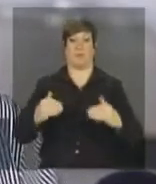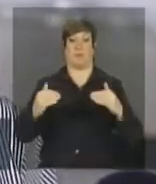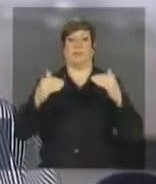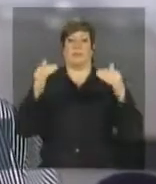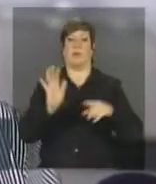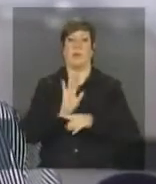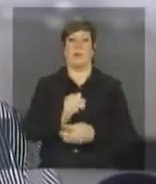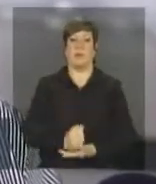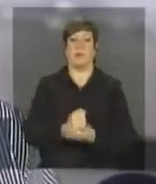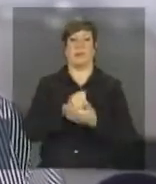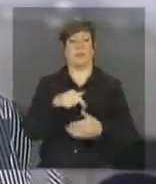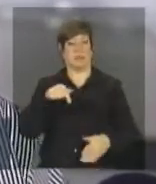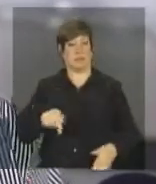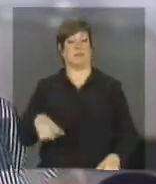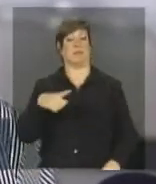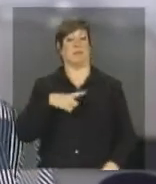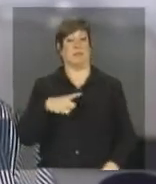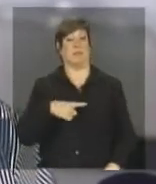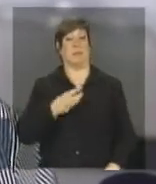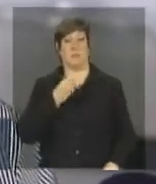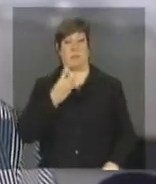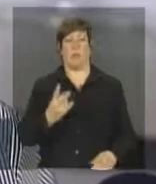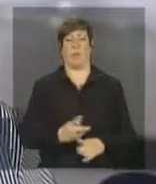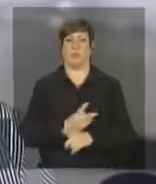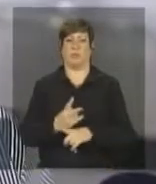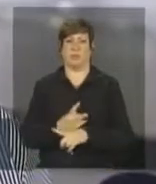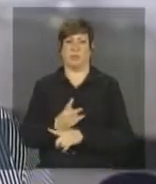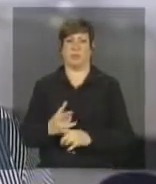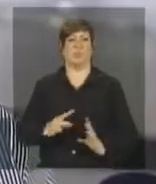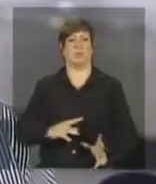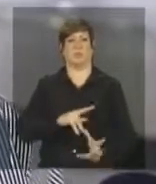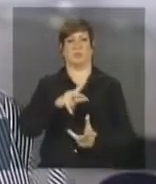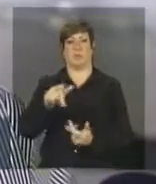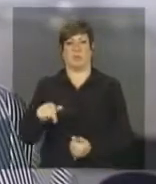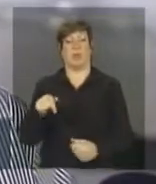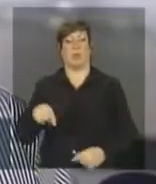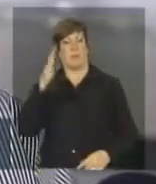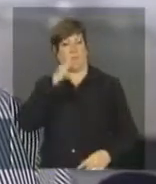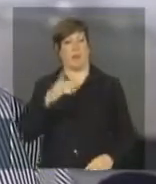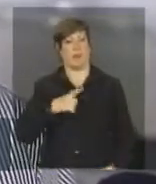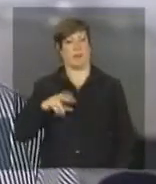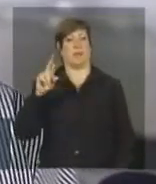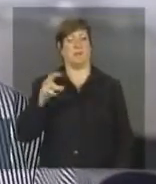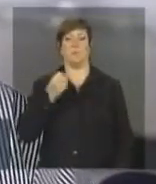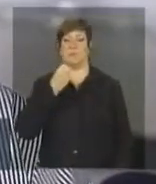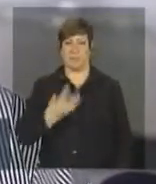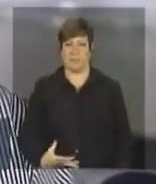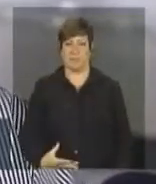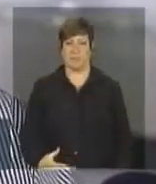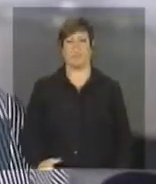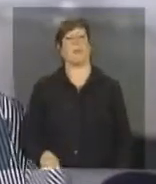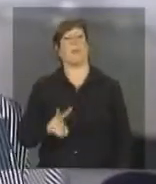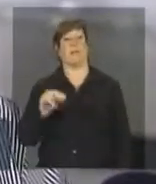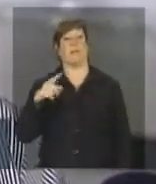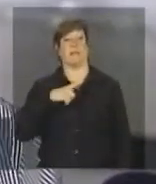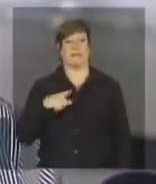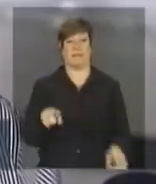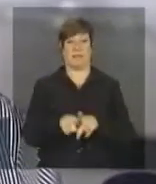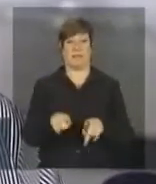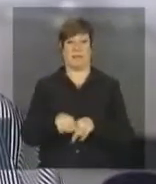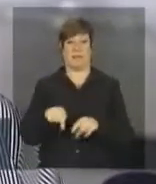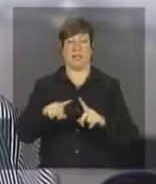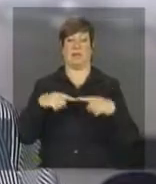tem sido uma busca internacional de diálogo e o Brasil tem esse papel e obviamente haverá, o se desdobra dessa